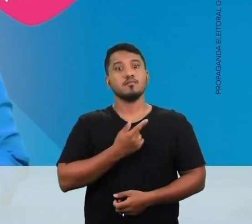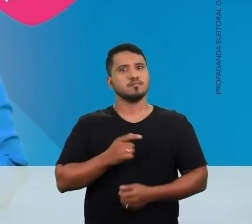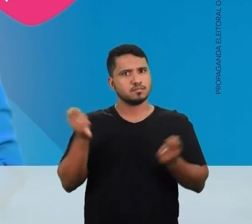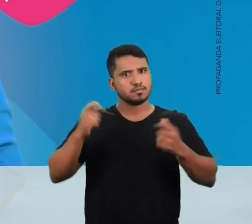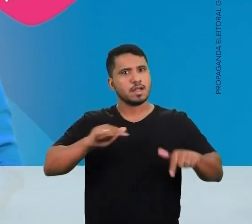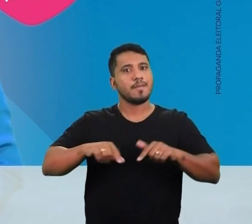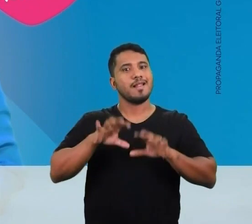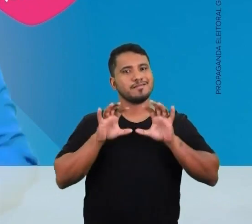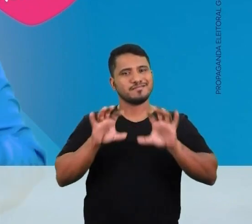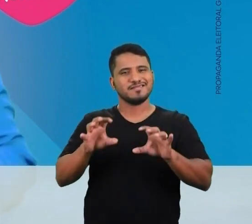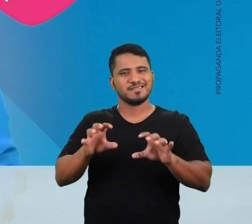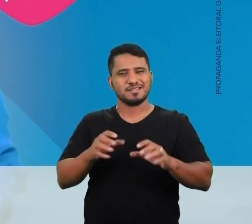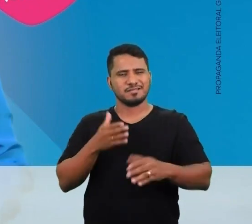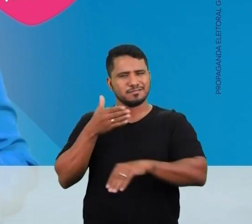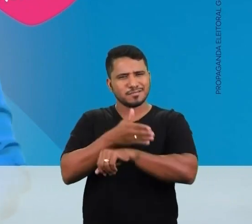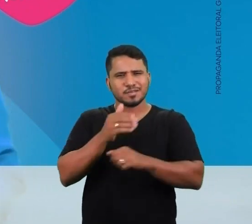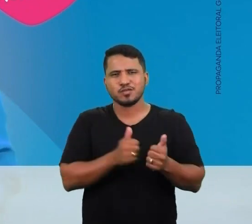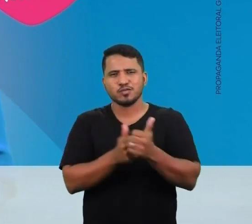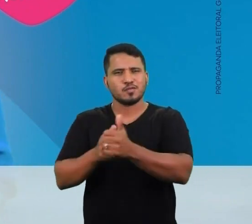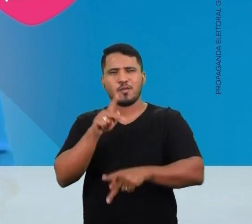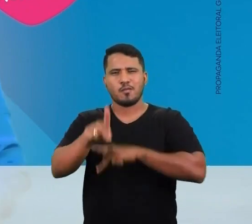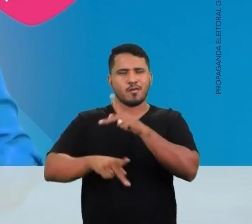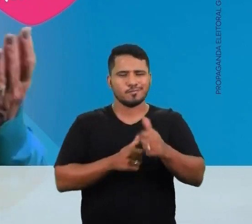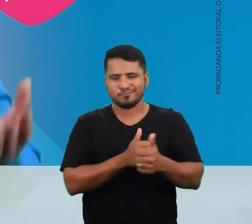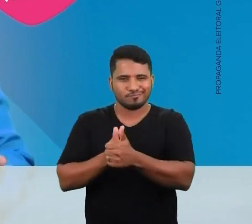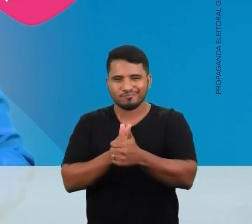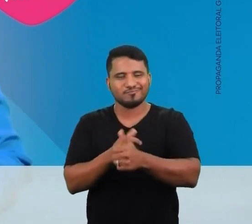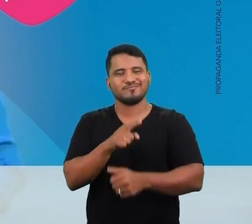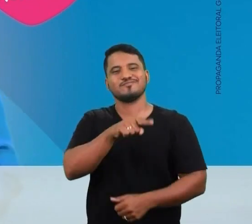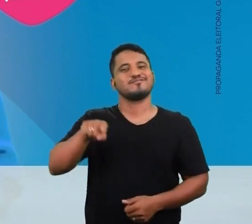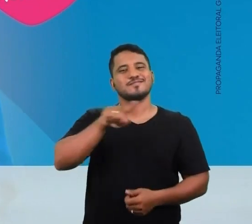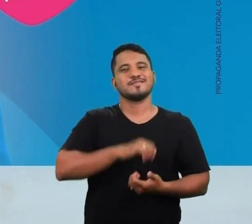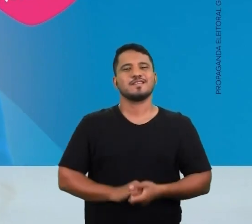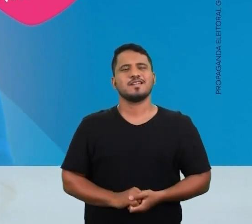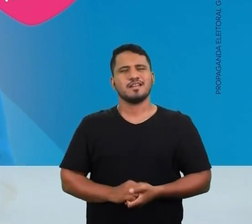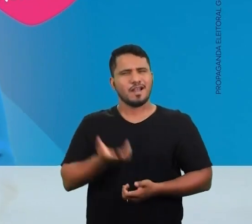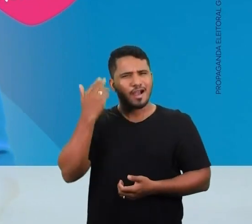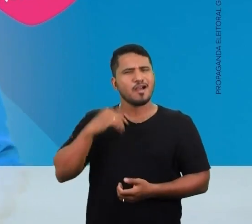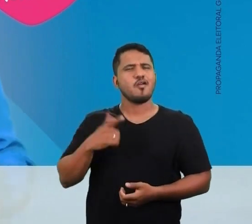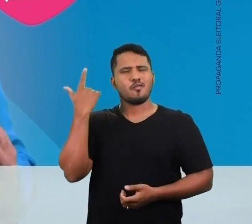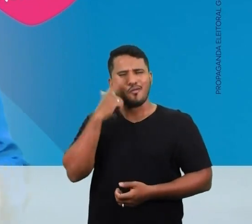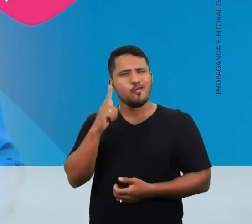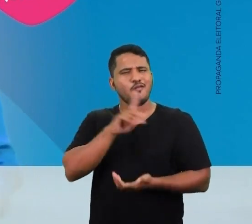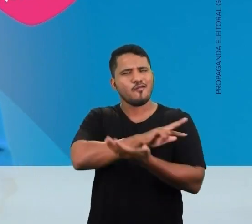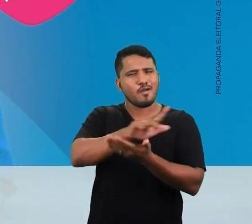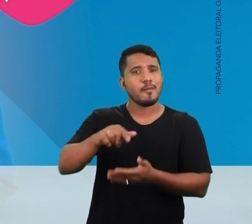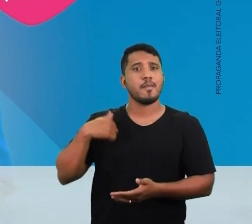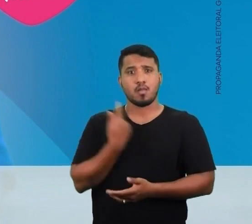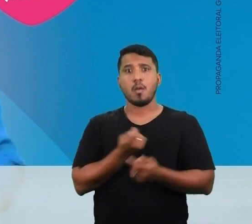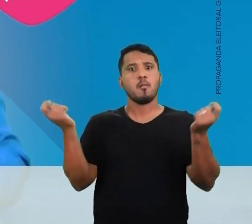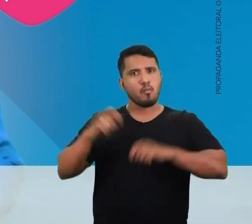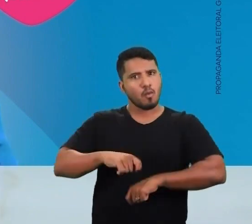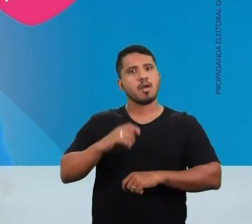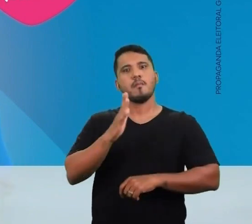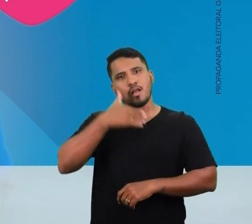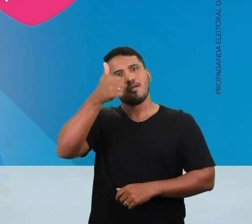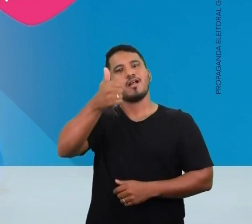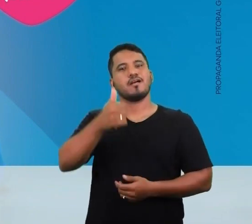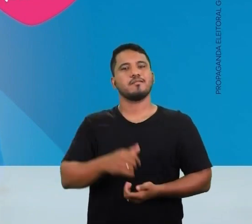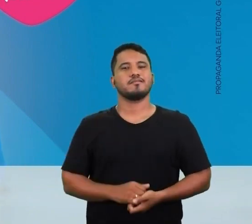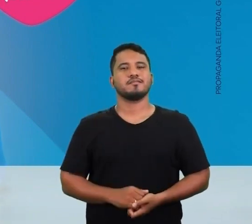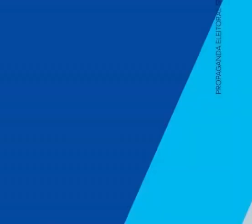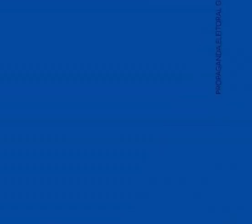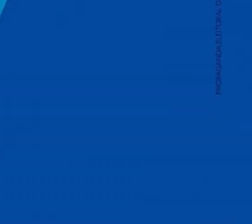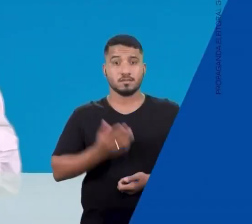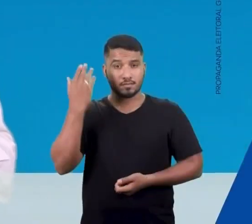É assim que temos um mandato atuante e participativo, andando lado a lado com vocês. Foram muitas as conquistas, mas nós pudemos fazer